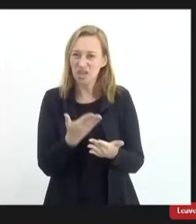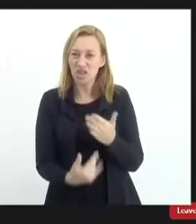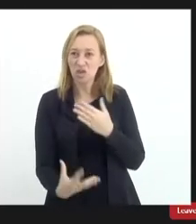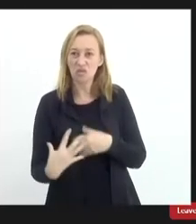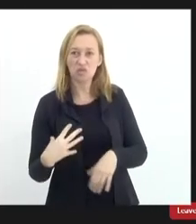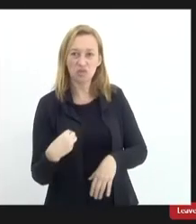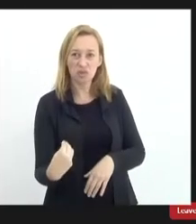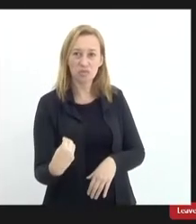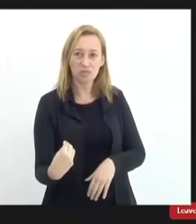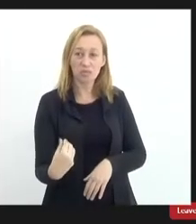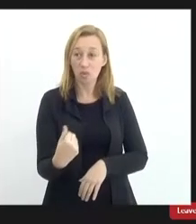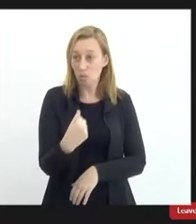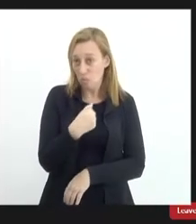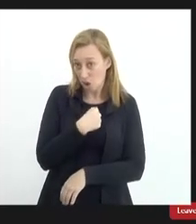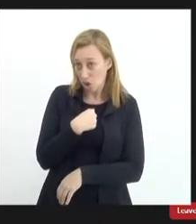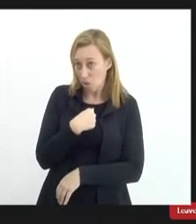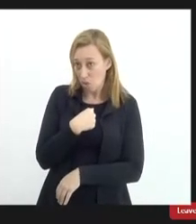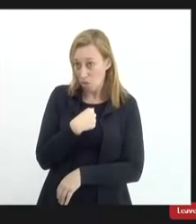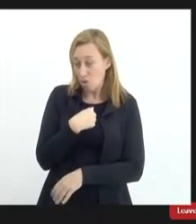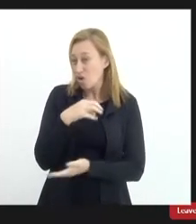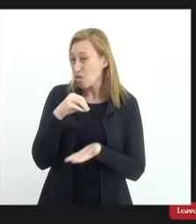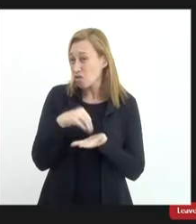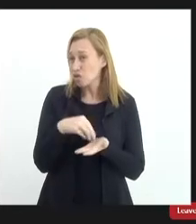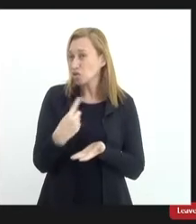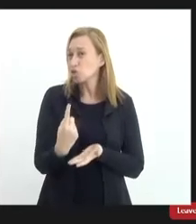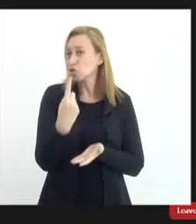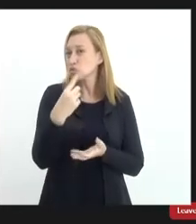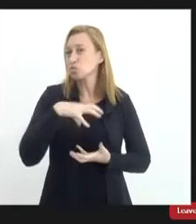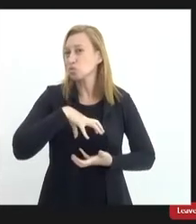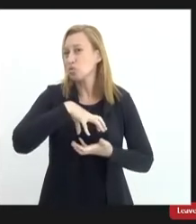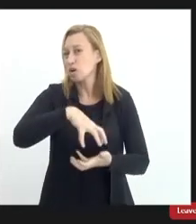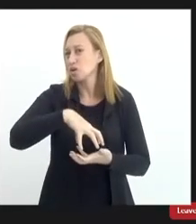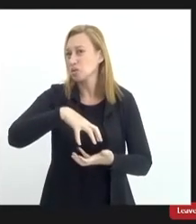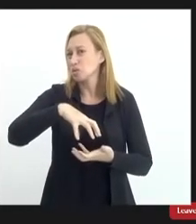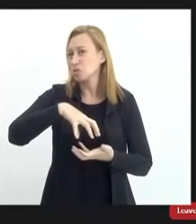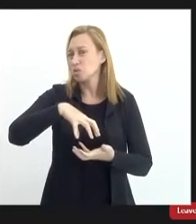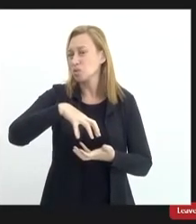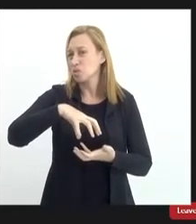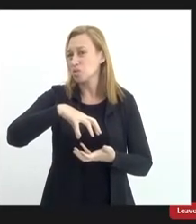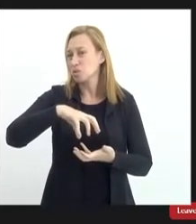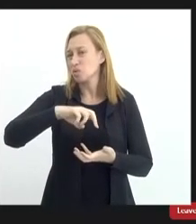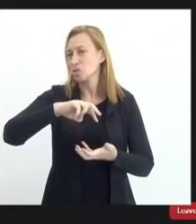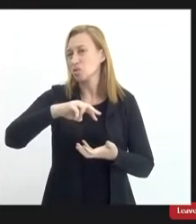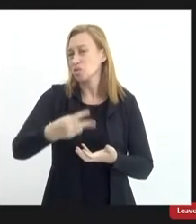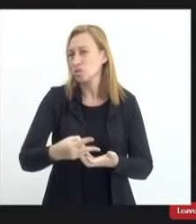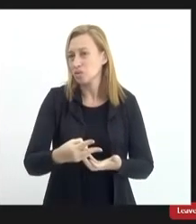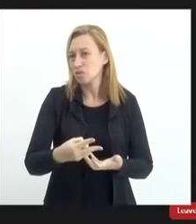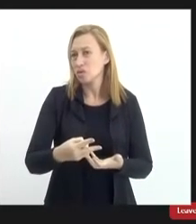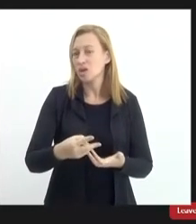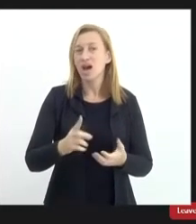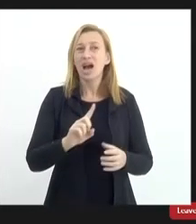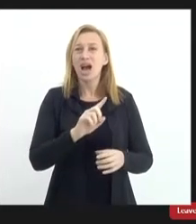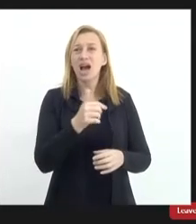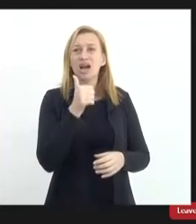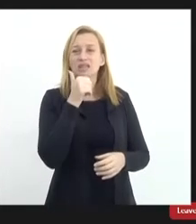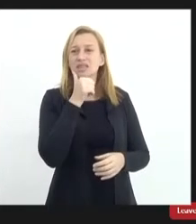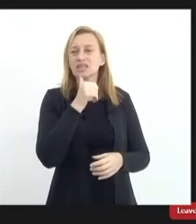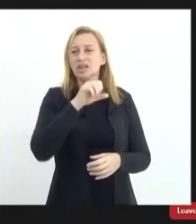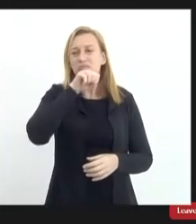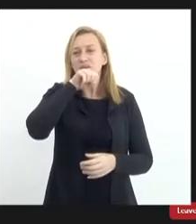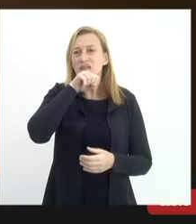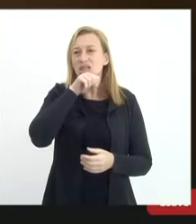como eu por falta de um doador compatível, aquelas mães que estão nessa